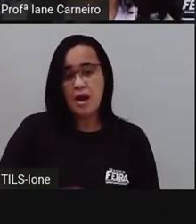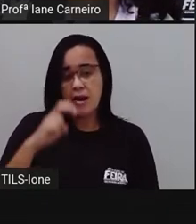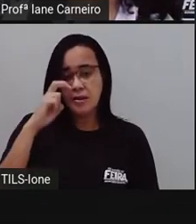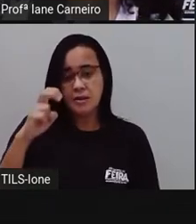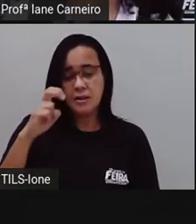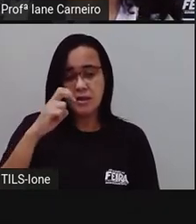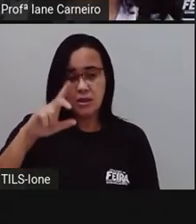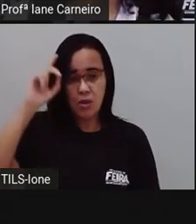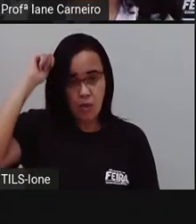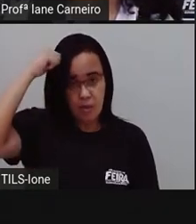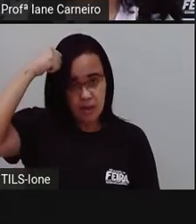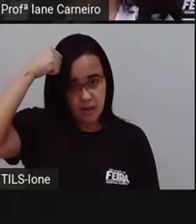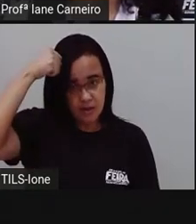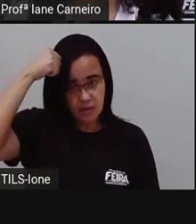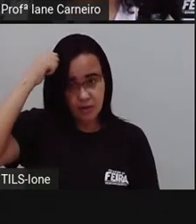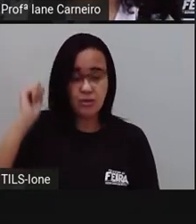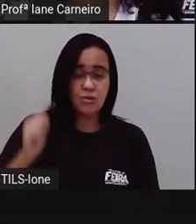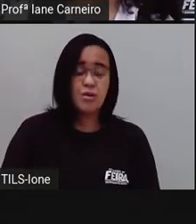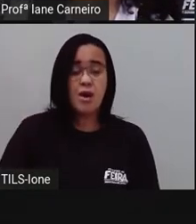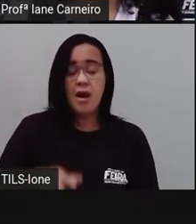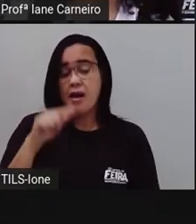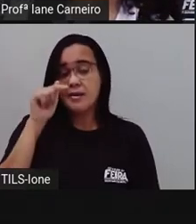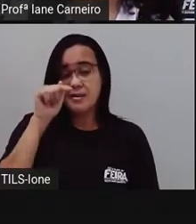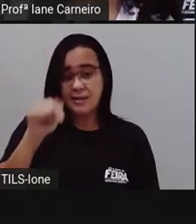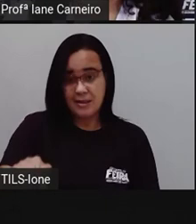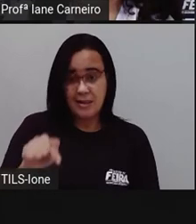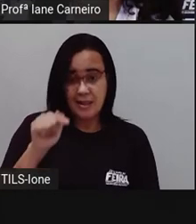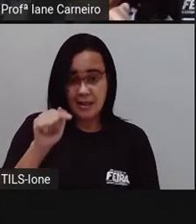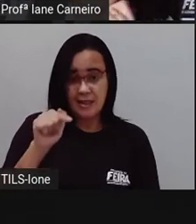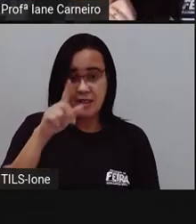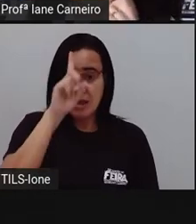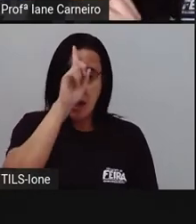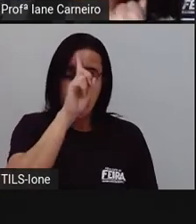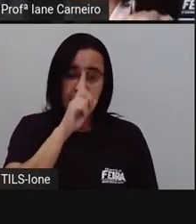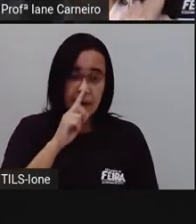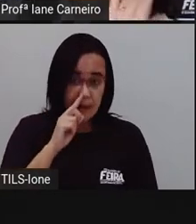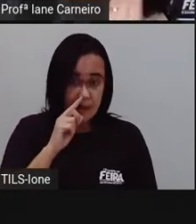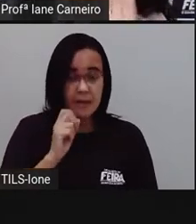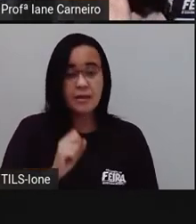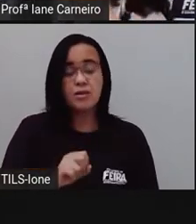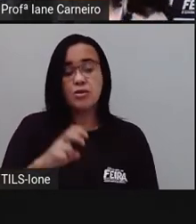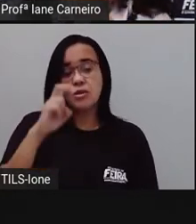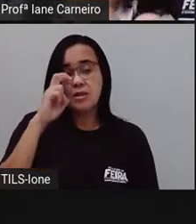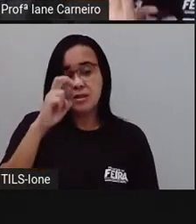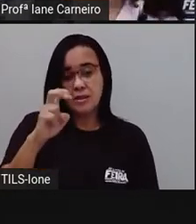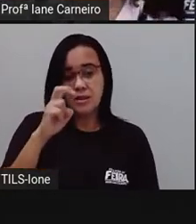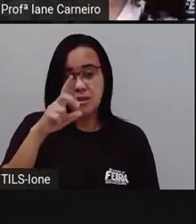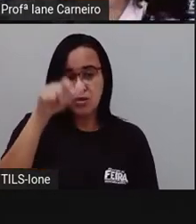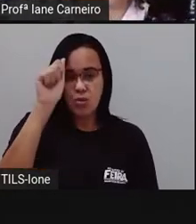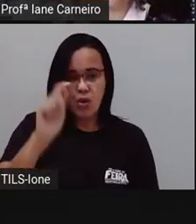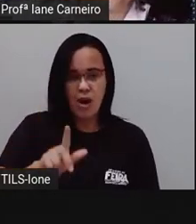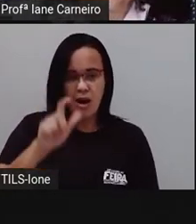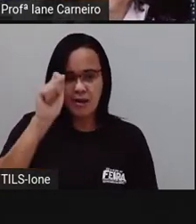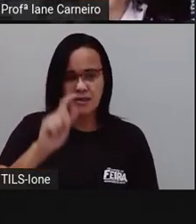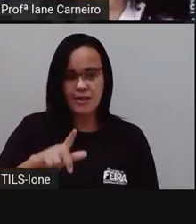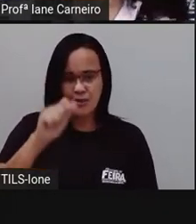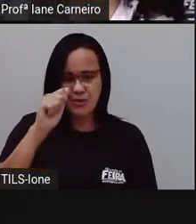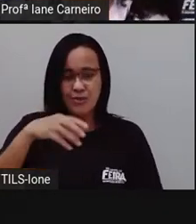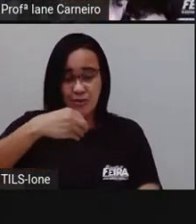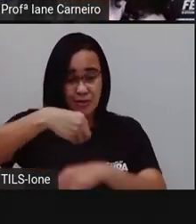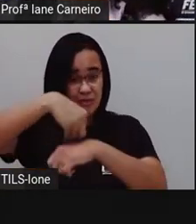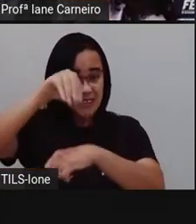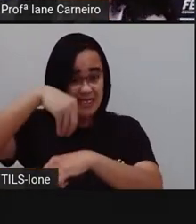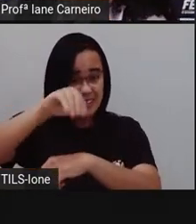mais cinco azulões. A gente vai ver no final quanto é que dá. Outra dica que a prova vai dar para vocês, hein?